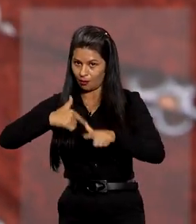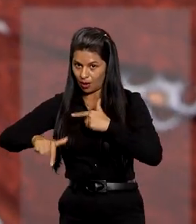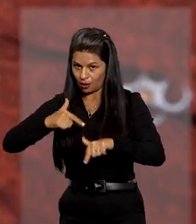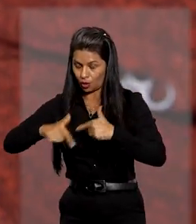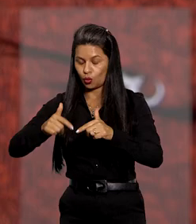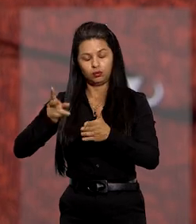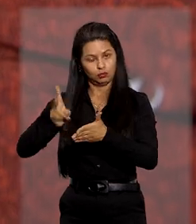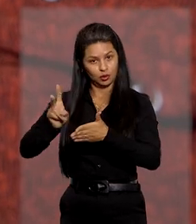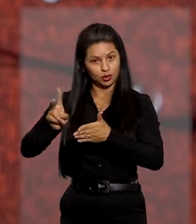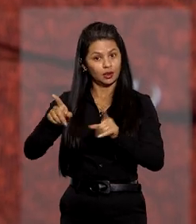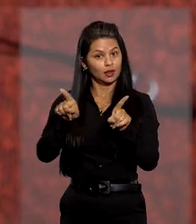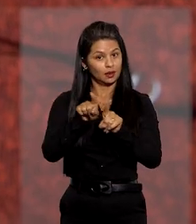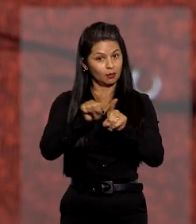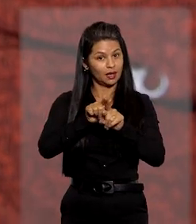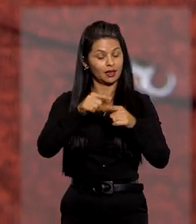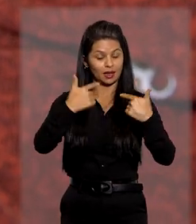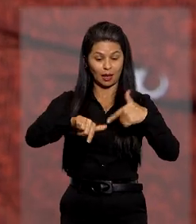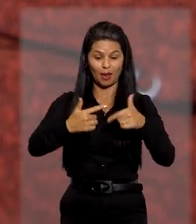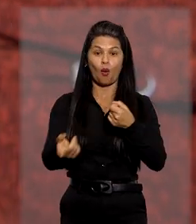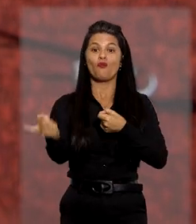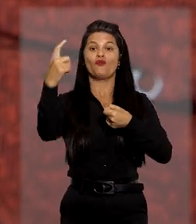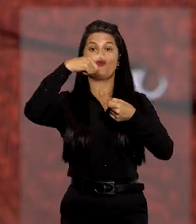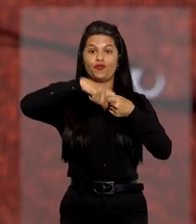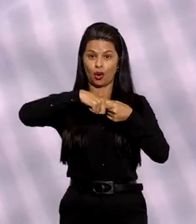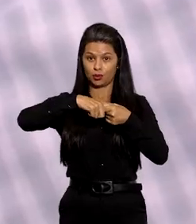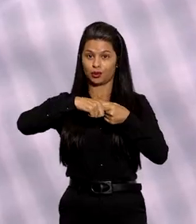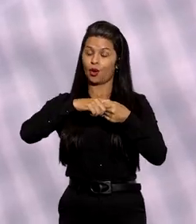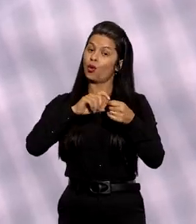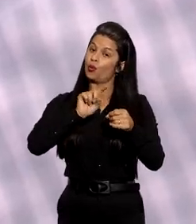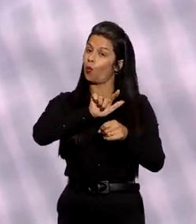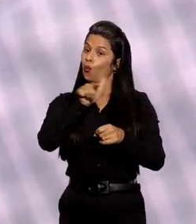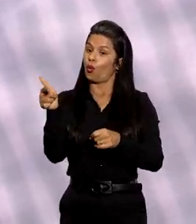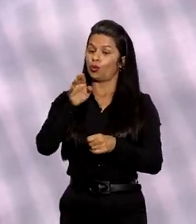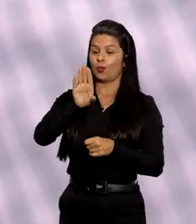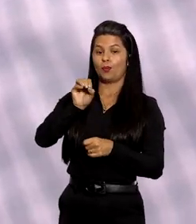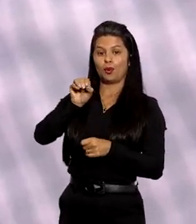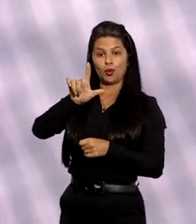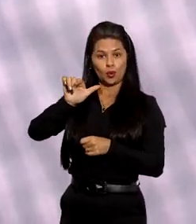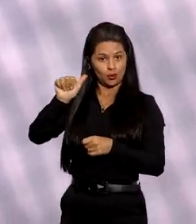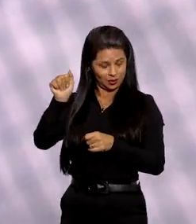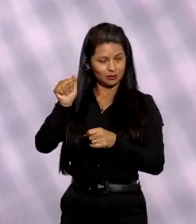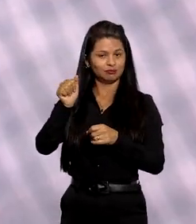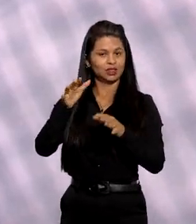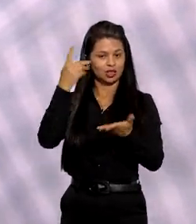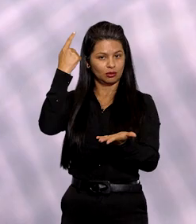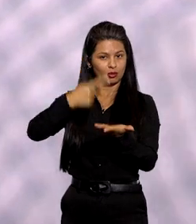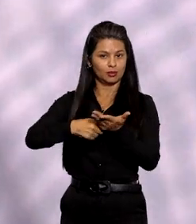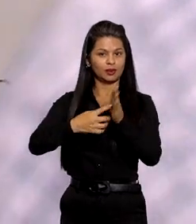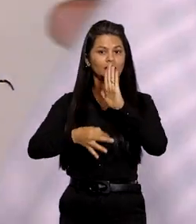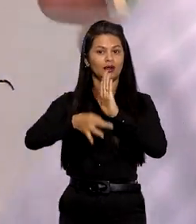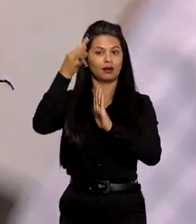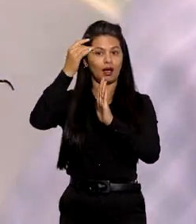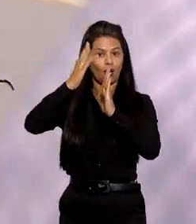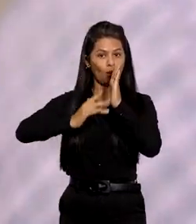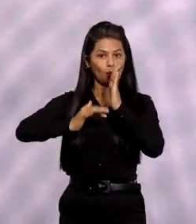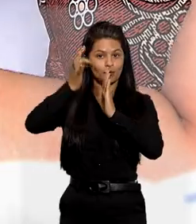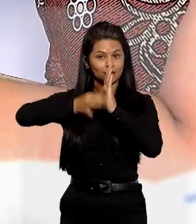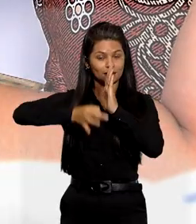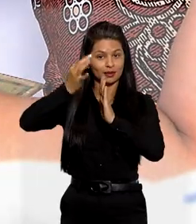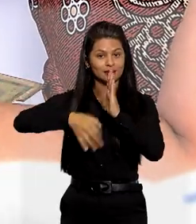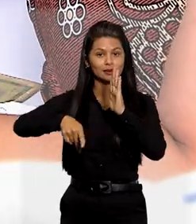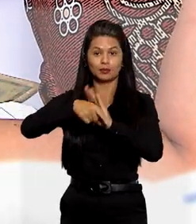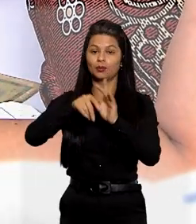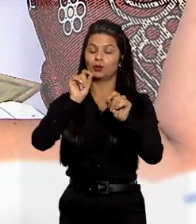trabalhador resgatado e da Bolsa de Qualificação Profissional e estabelece a competência do CODEFAT para